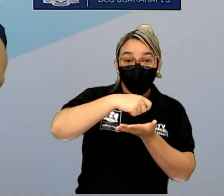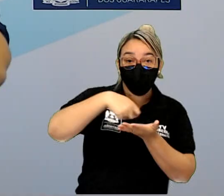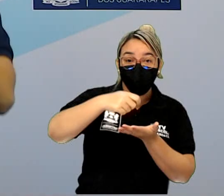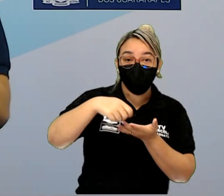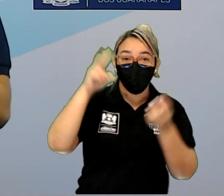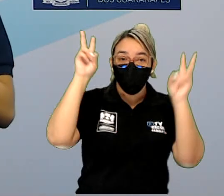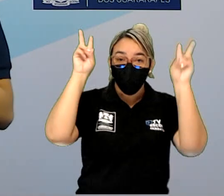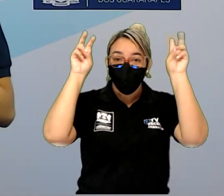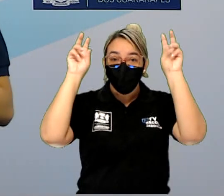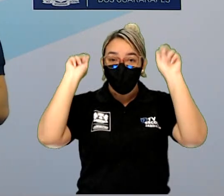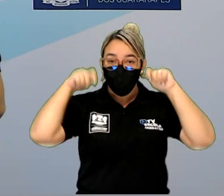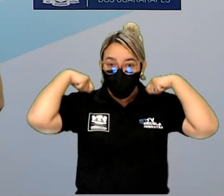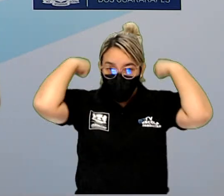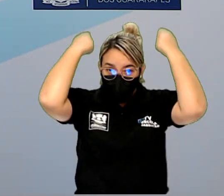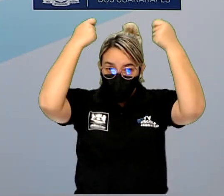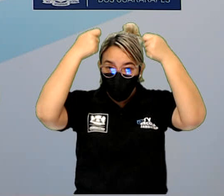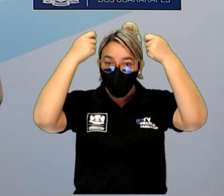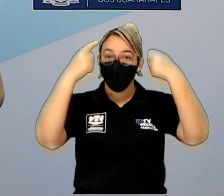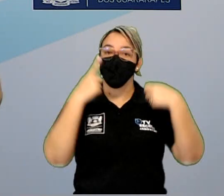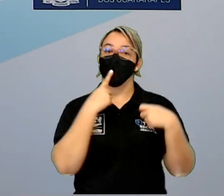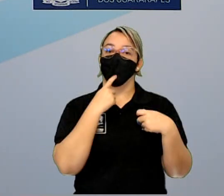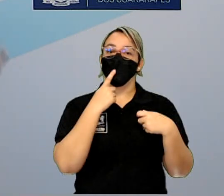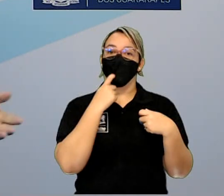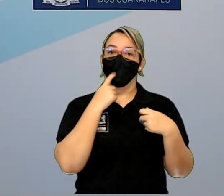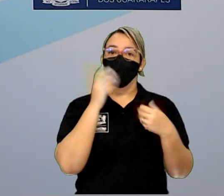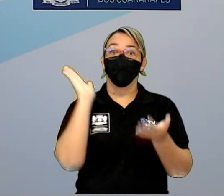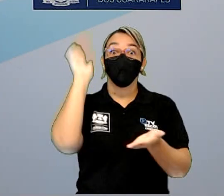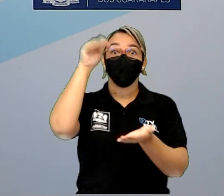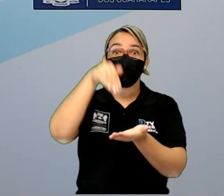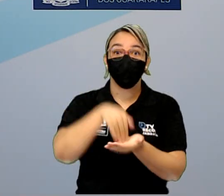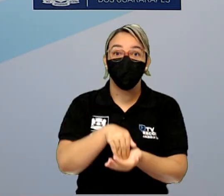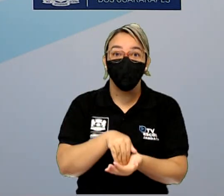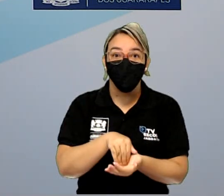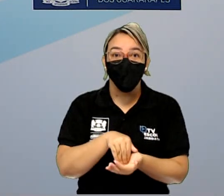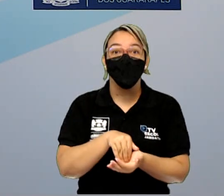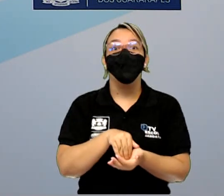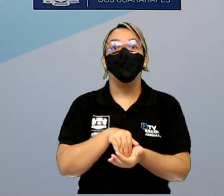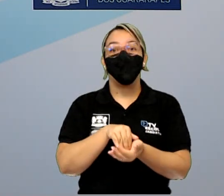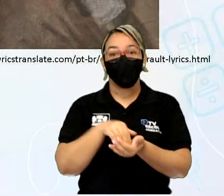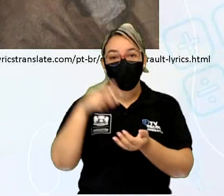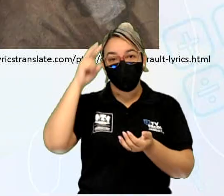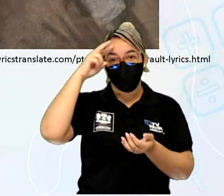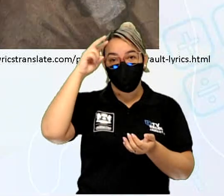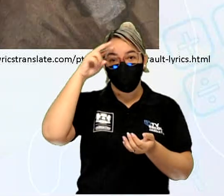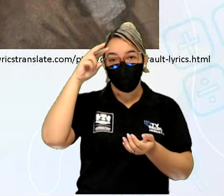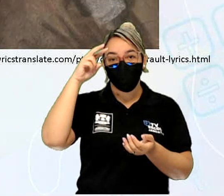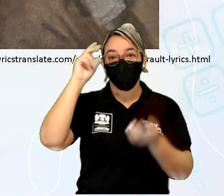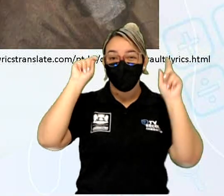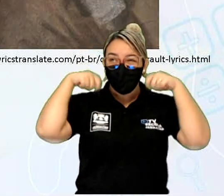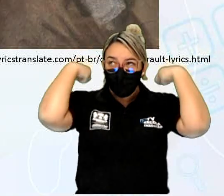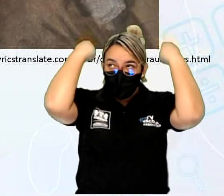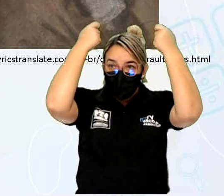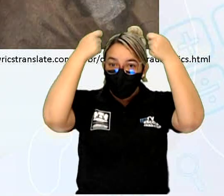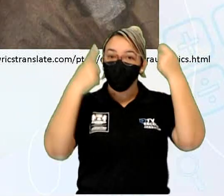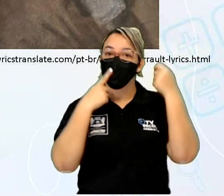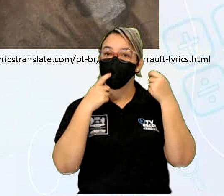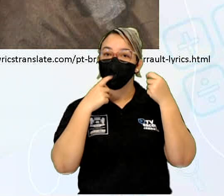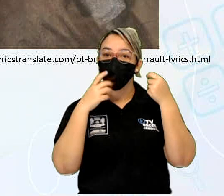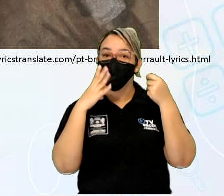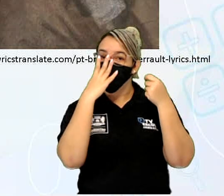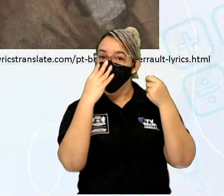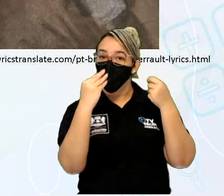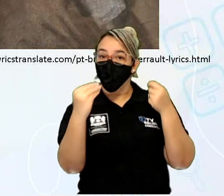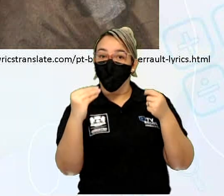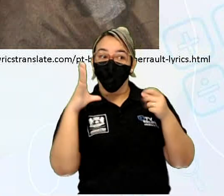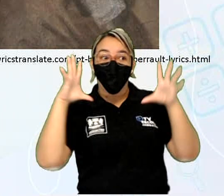ao final da história, nós temos algo surpreendente. A Chapeuzinho, ela é devorada pelo lobo e a história acaba